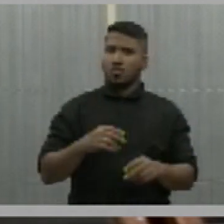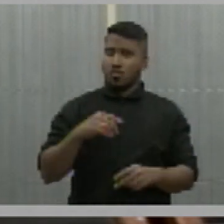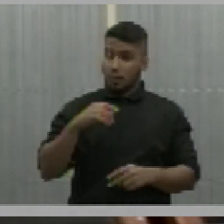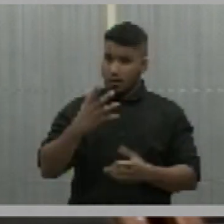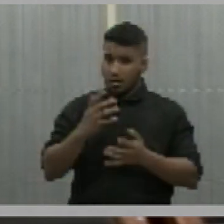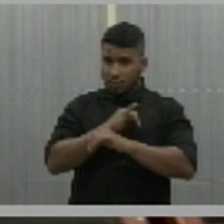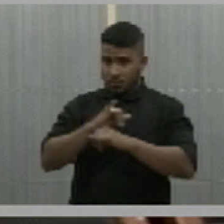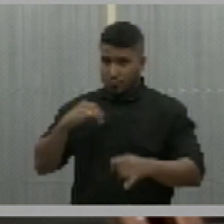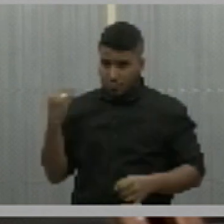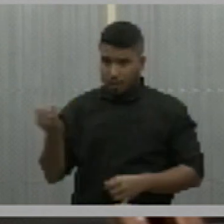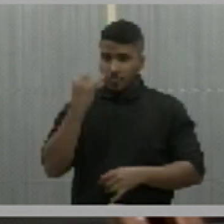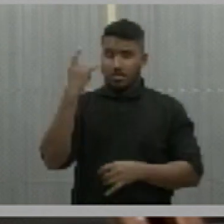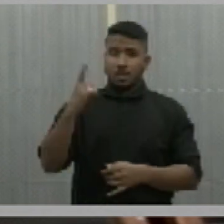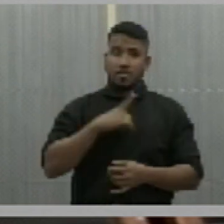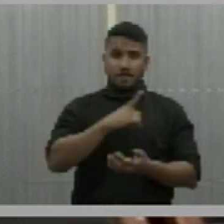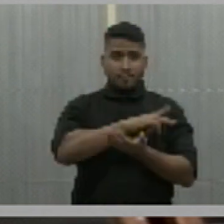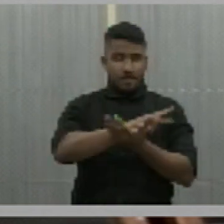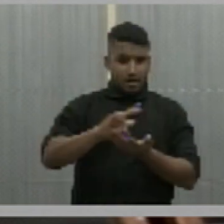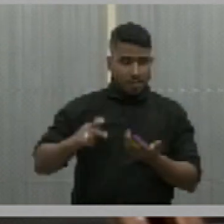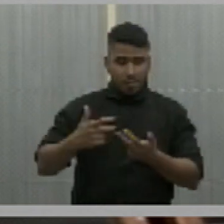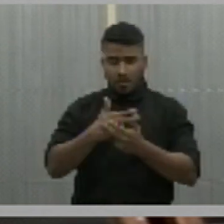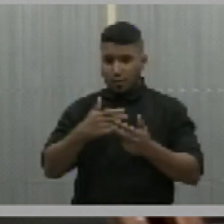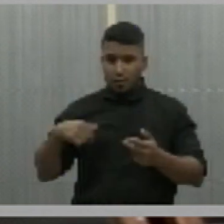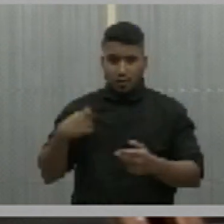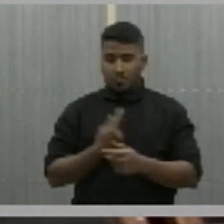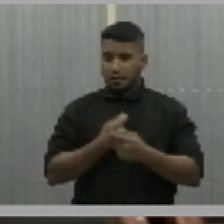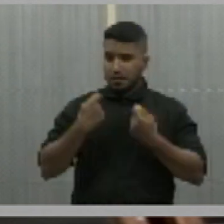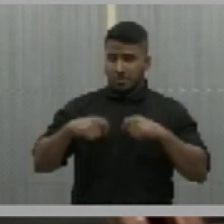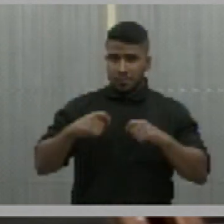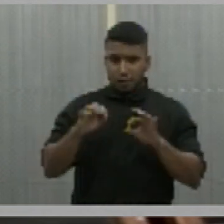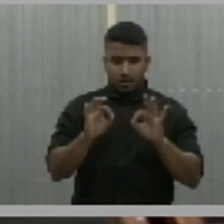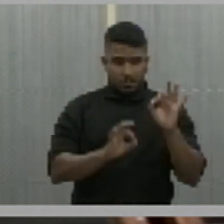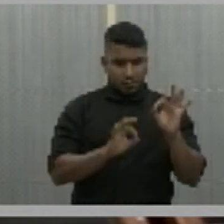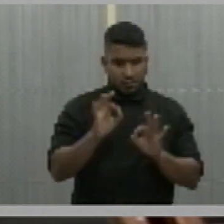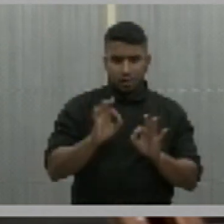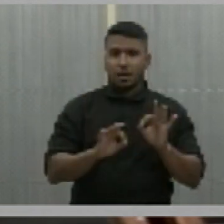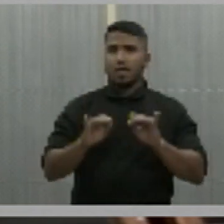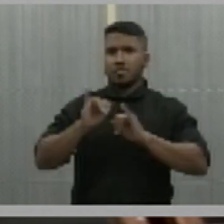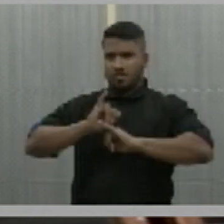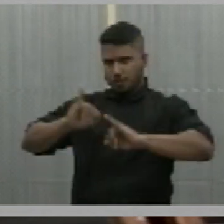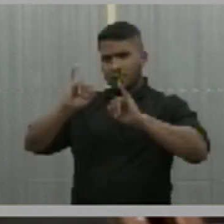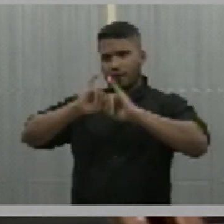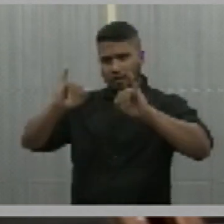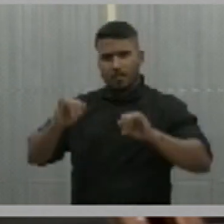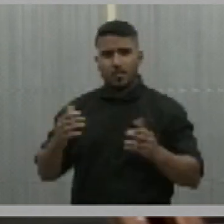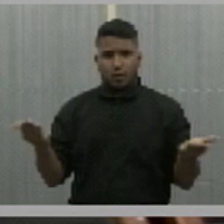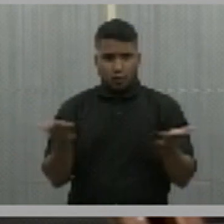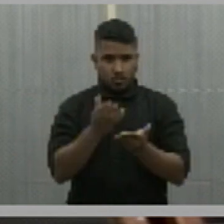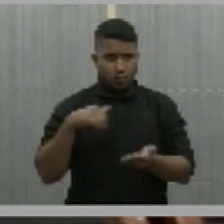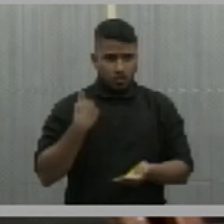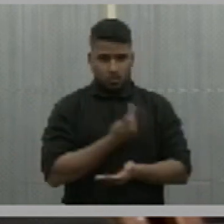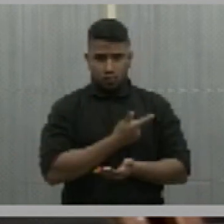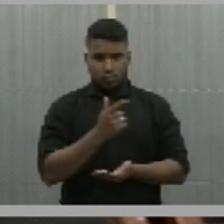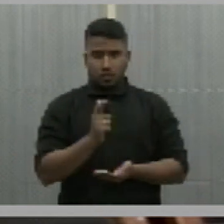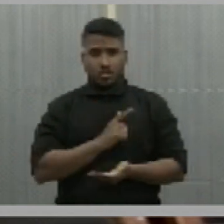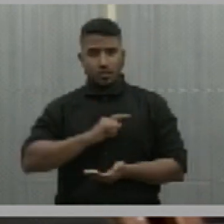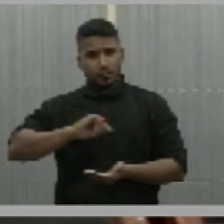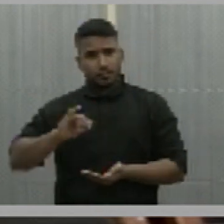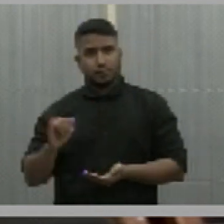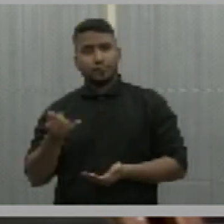coisa que a gente precisa fazer esses registros e hoje nós estamos vivendo o momento